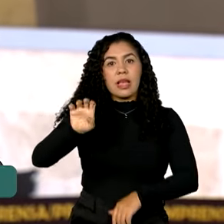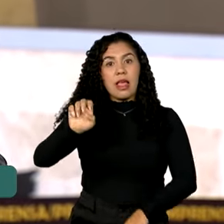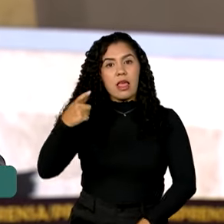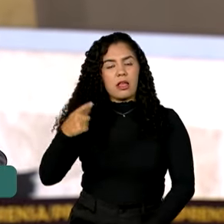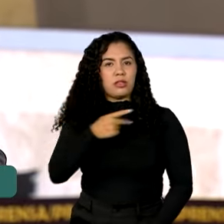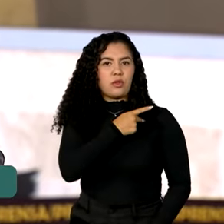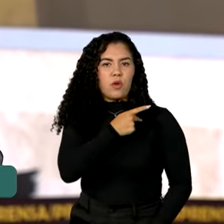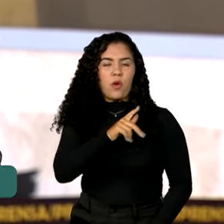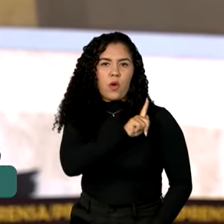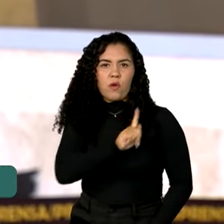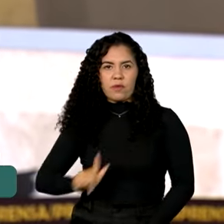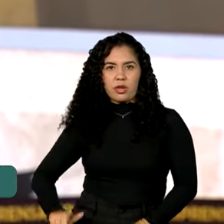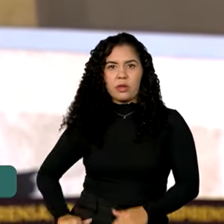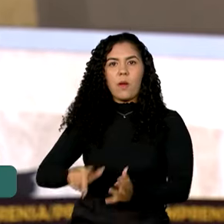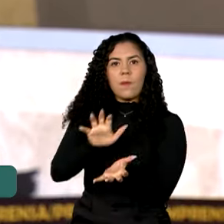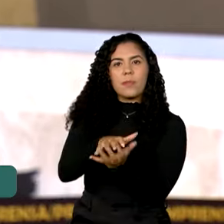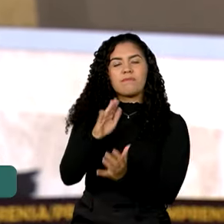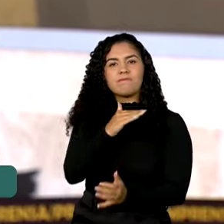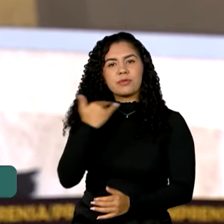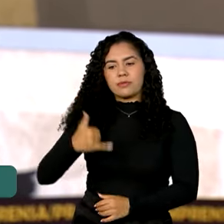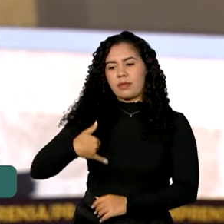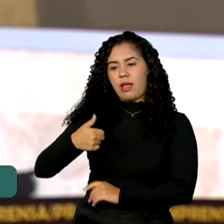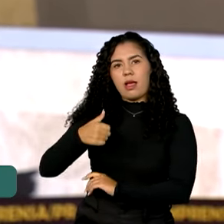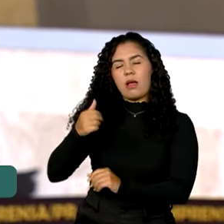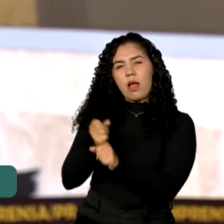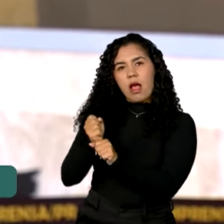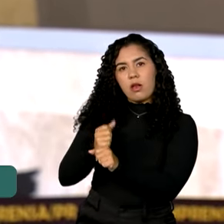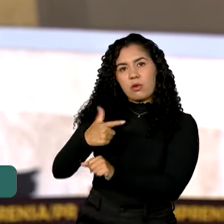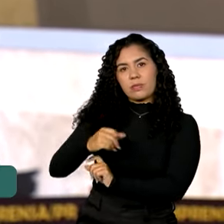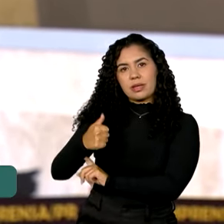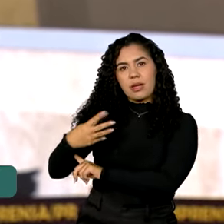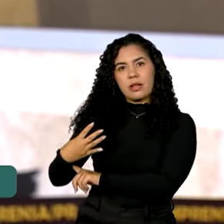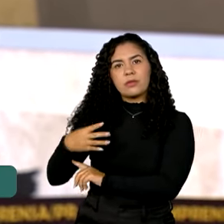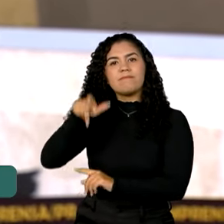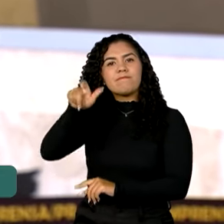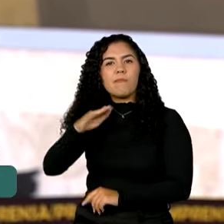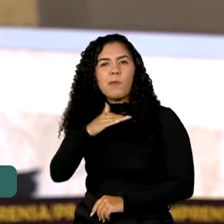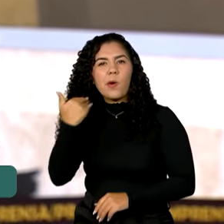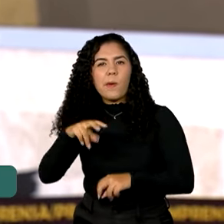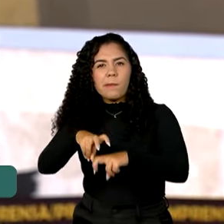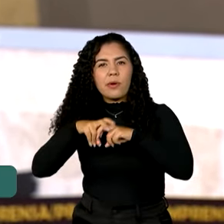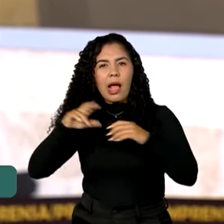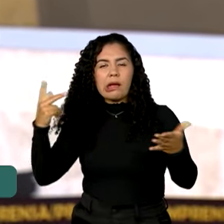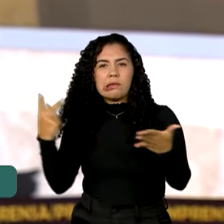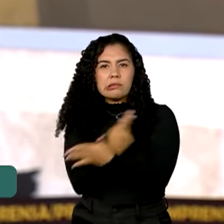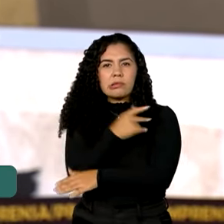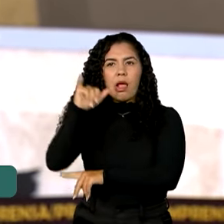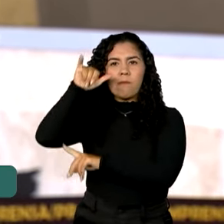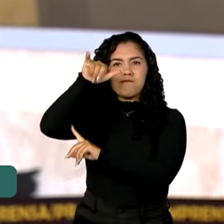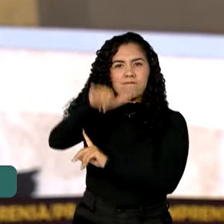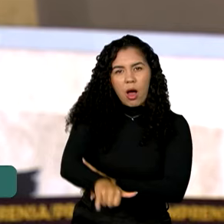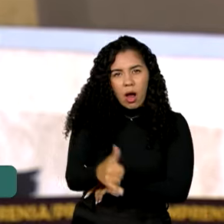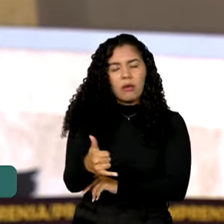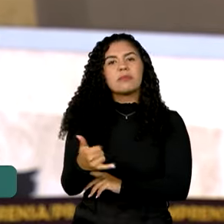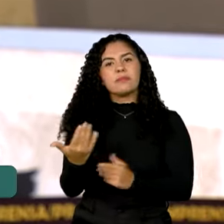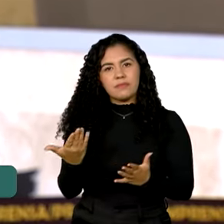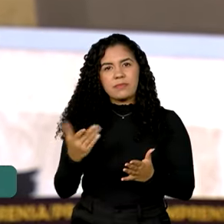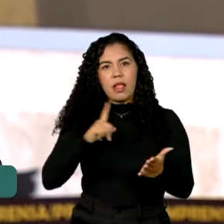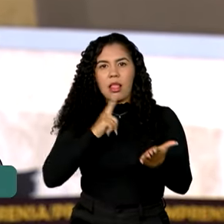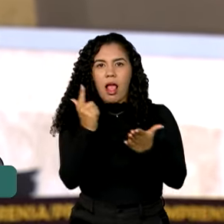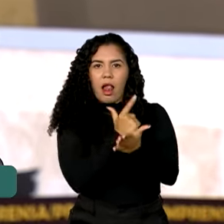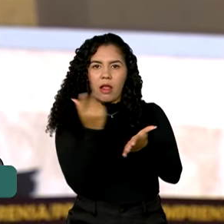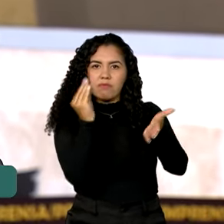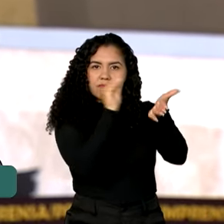Pernambuco e faleceu em 2014, vítima de um acidente de avião, inscrito, então, nesse livro dos Heróis e Heroínas.